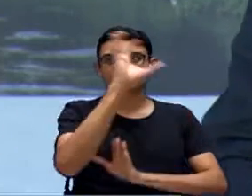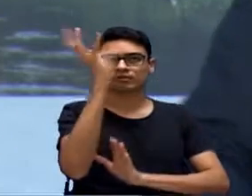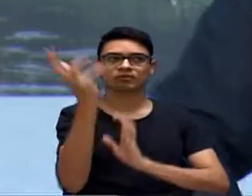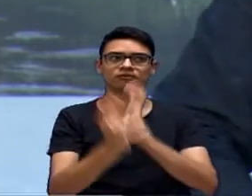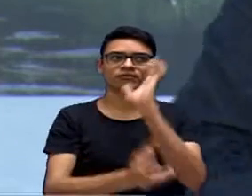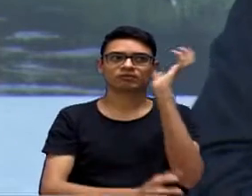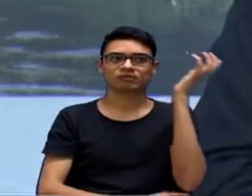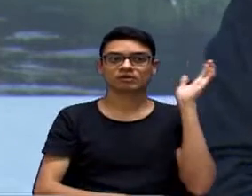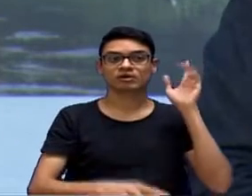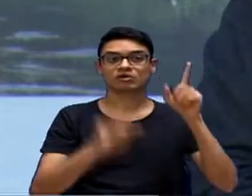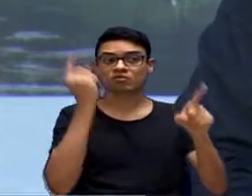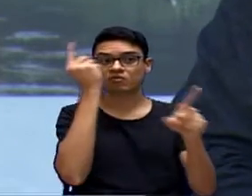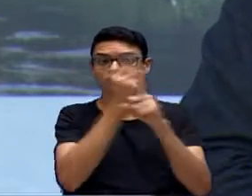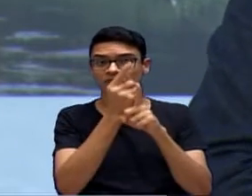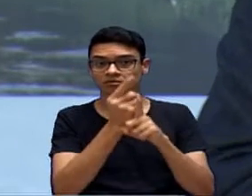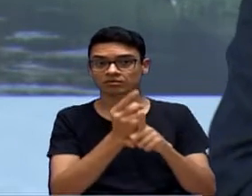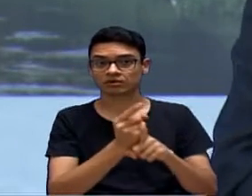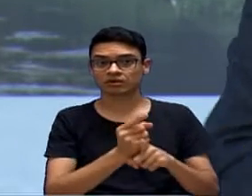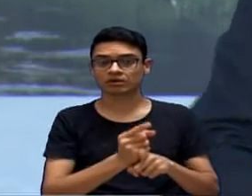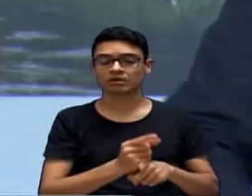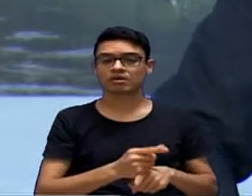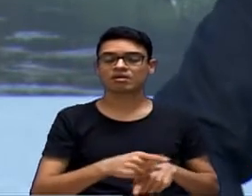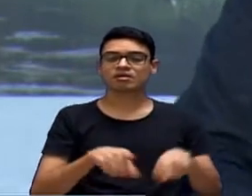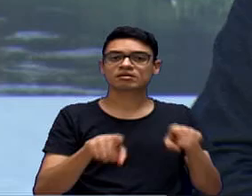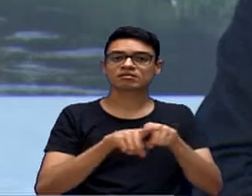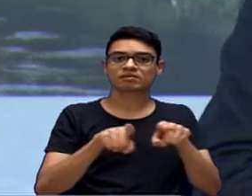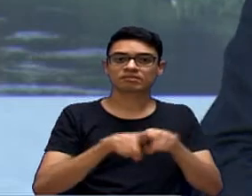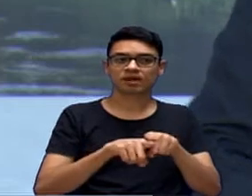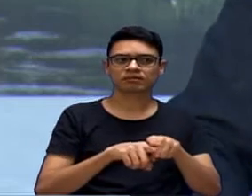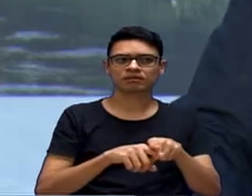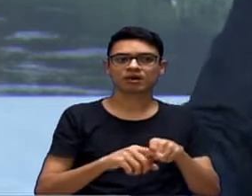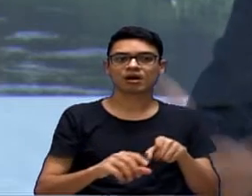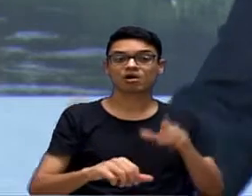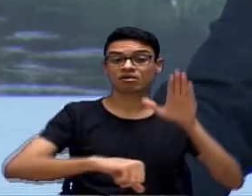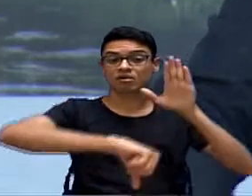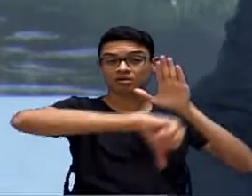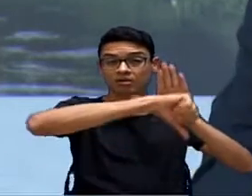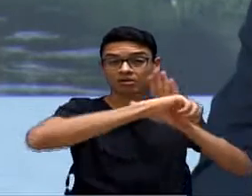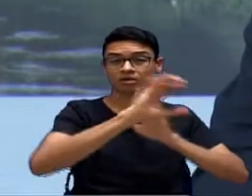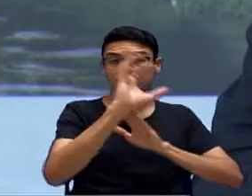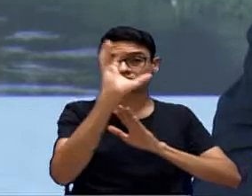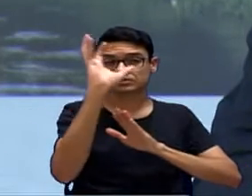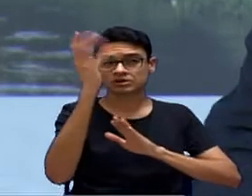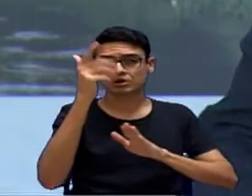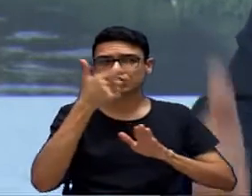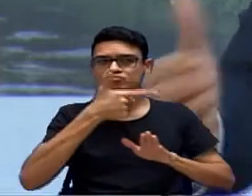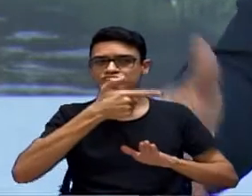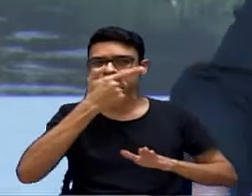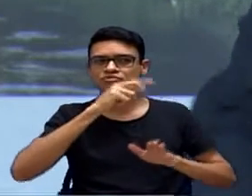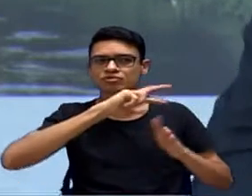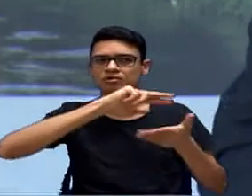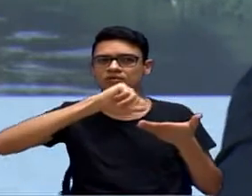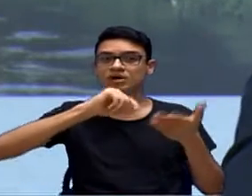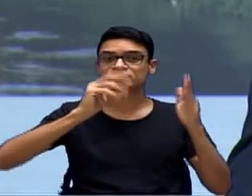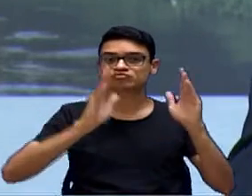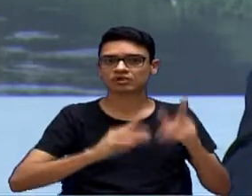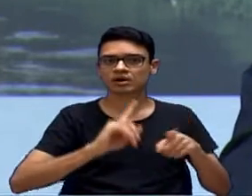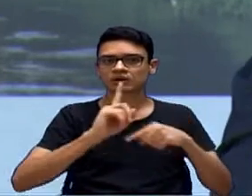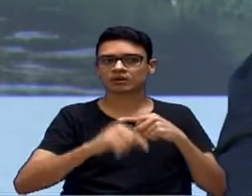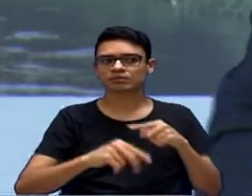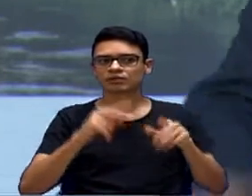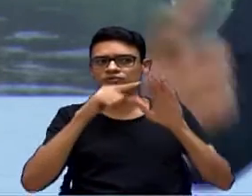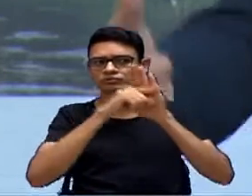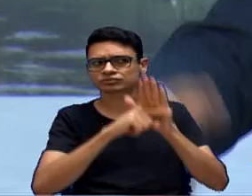ambientais, mas vai auxiliar nas reconstituições das cenas de crime. Então, o nosso mandato é um mandato